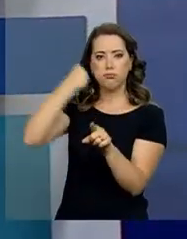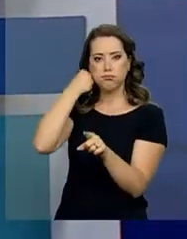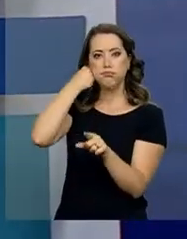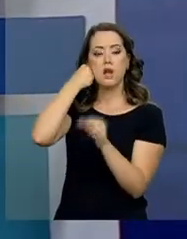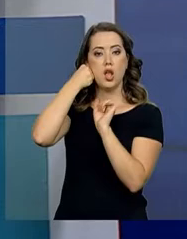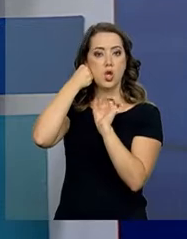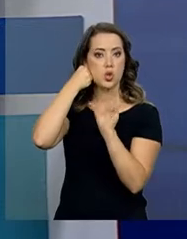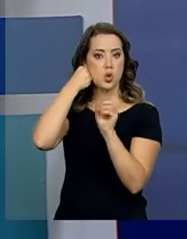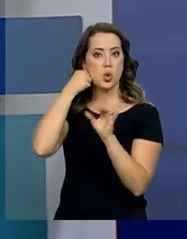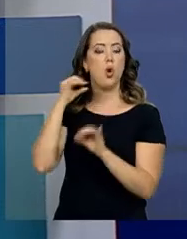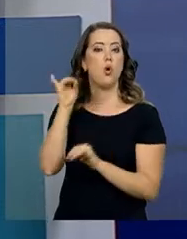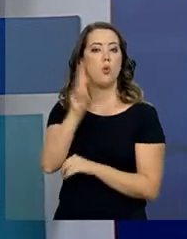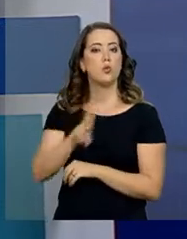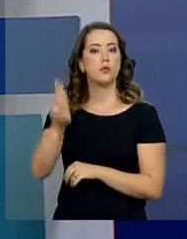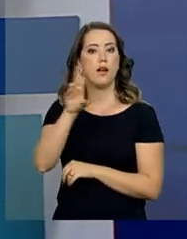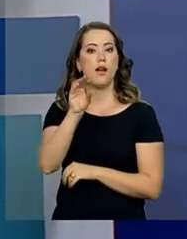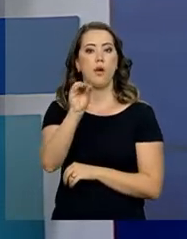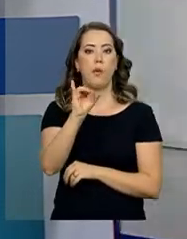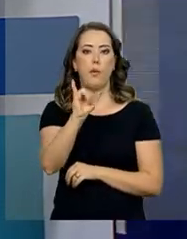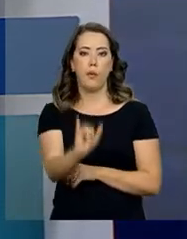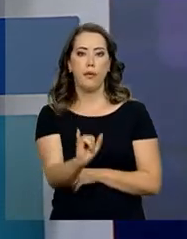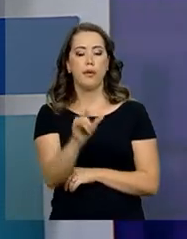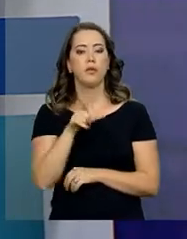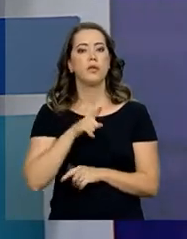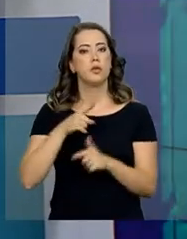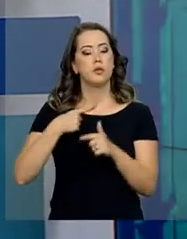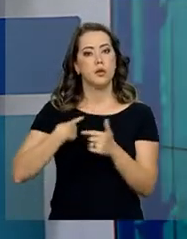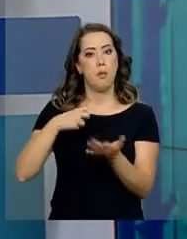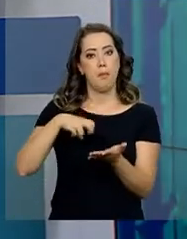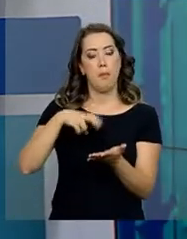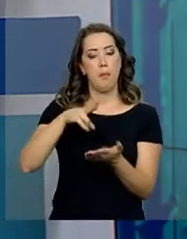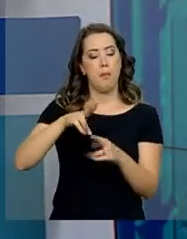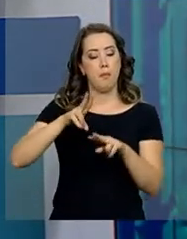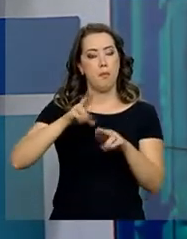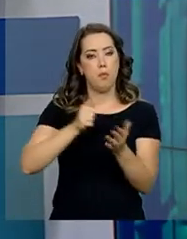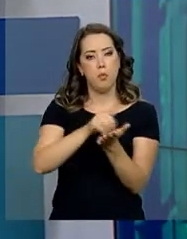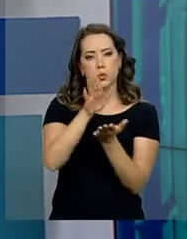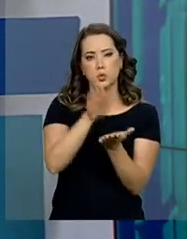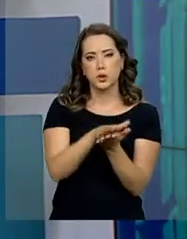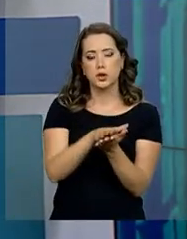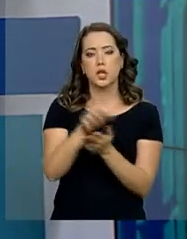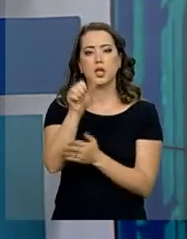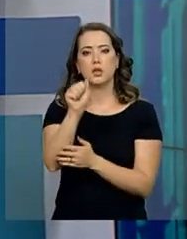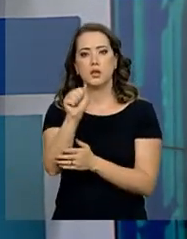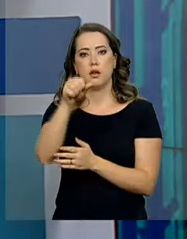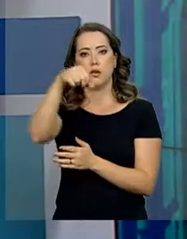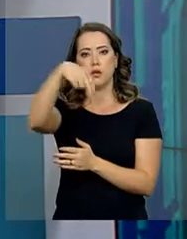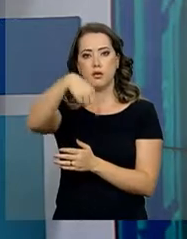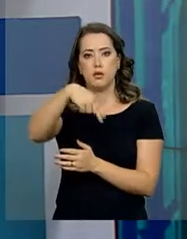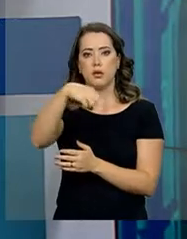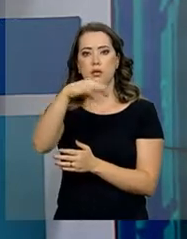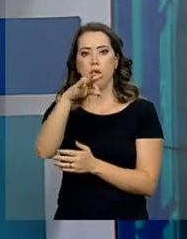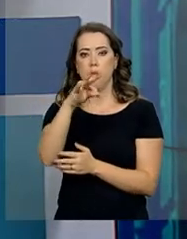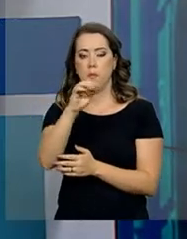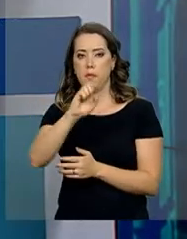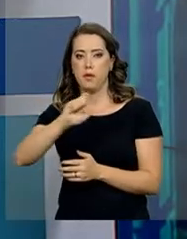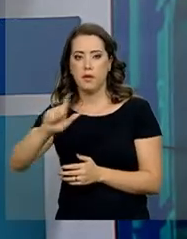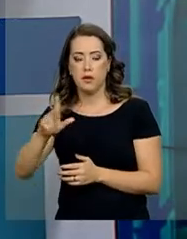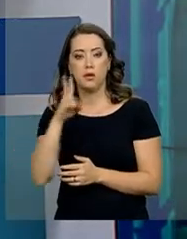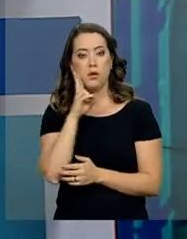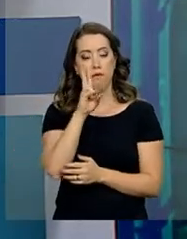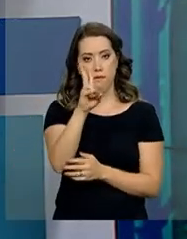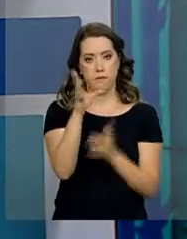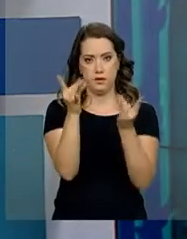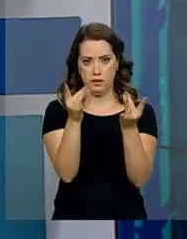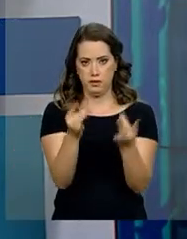Basta usar a operadora Oi, que sofreu uma sanção da Anatel, a Agência Nacional de Telecomunicações. A repórter Luciana